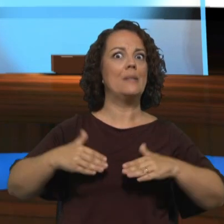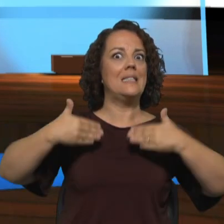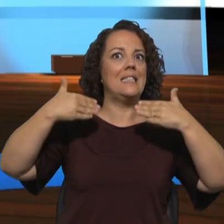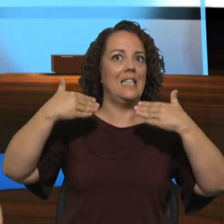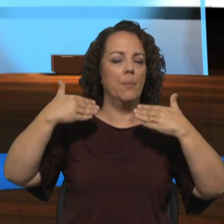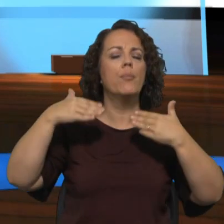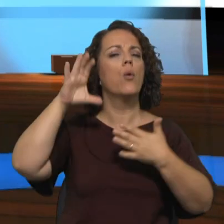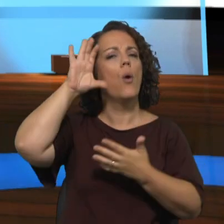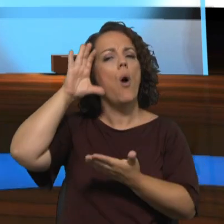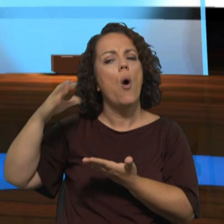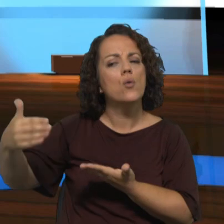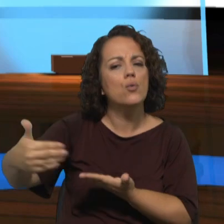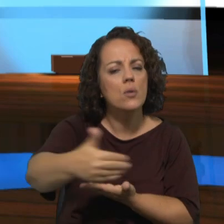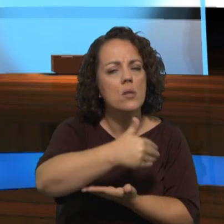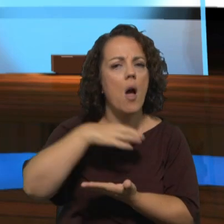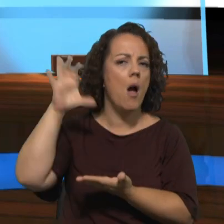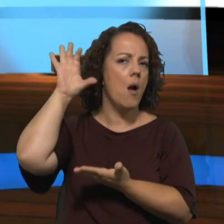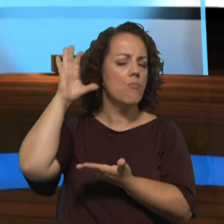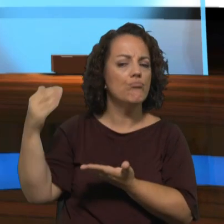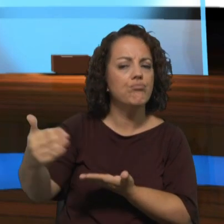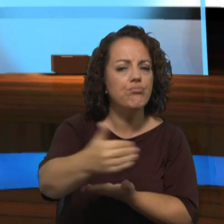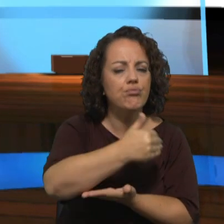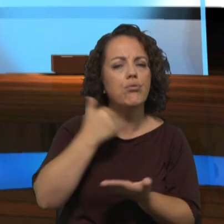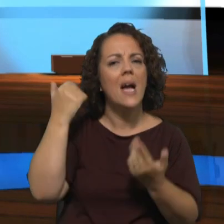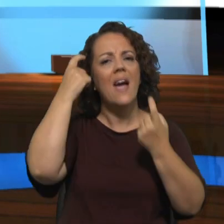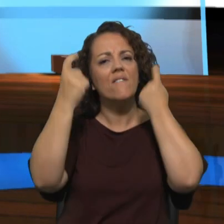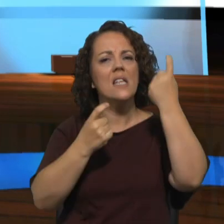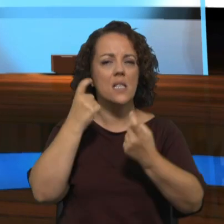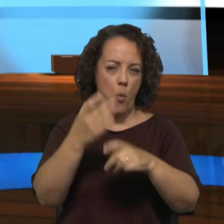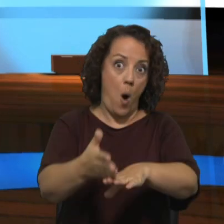auscultação e da reflexão feita a nível das comunidades